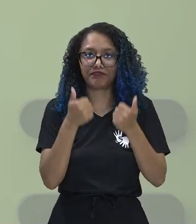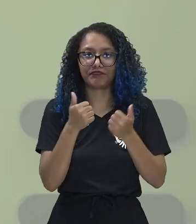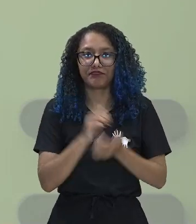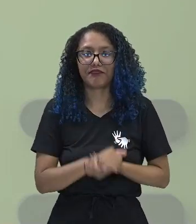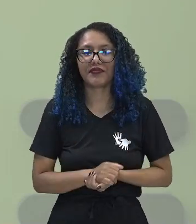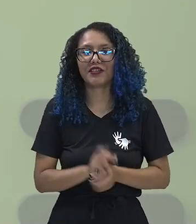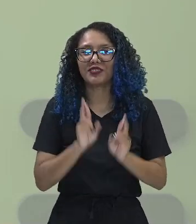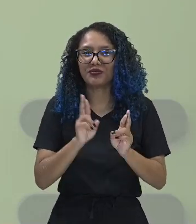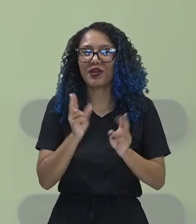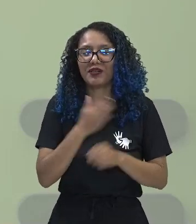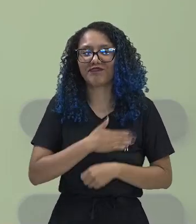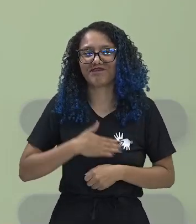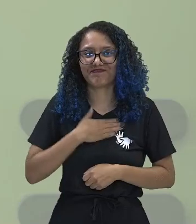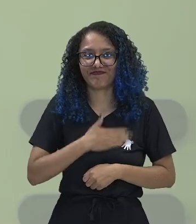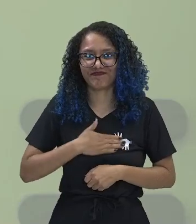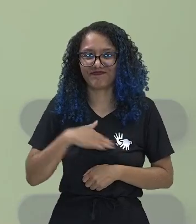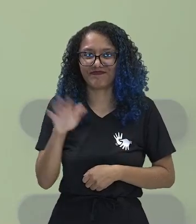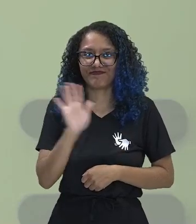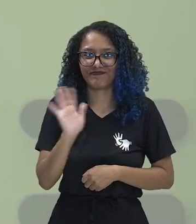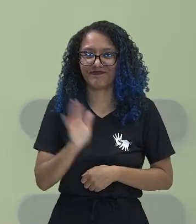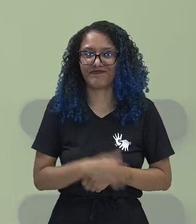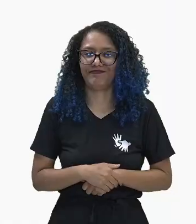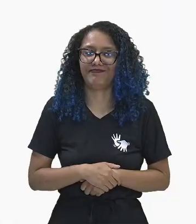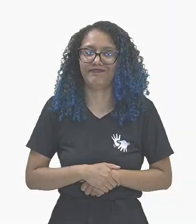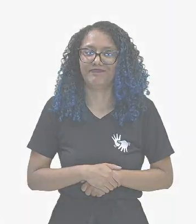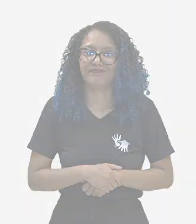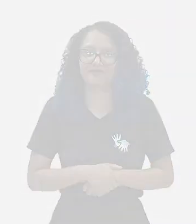Espero que tenham gostado e até a próxima.